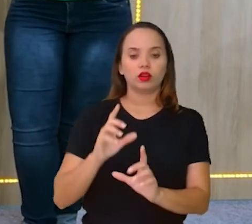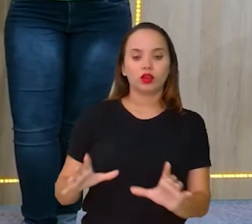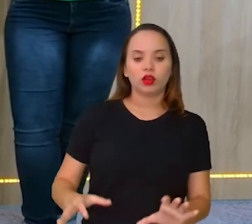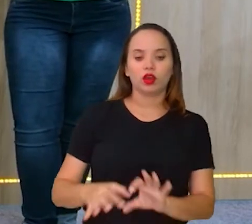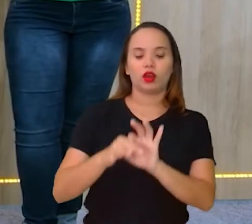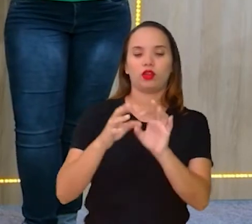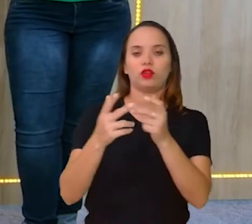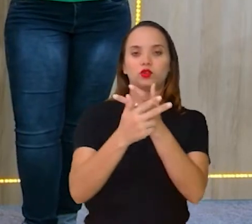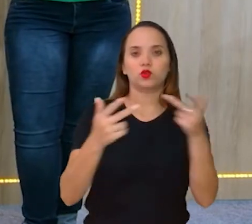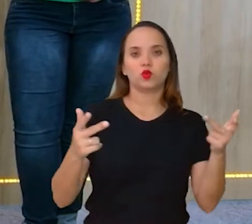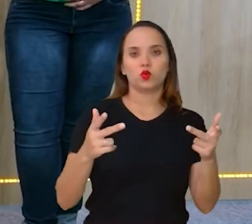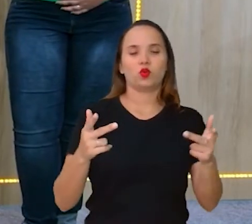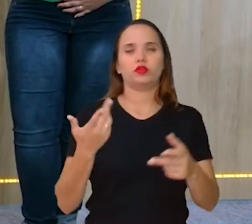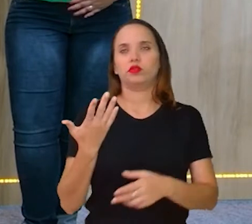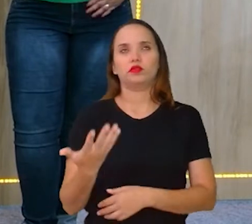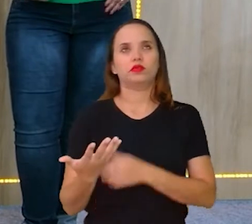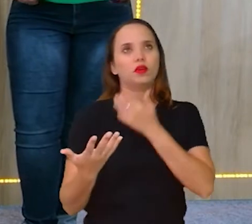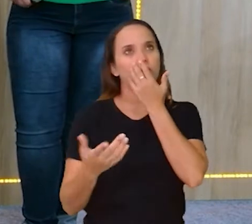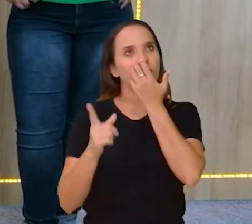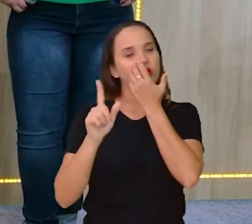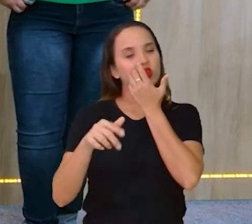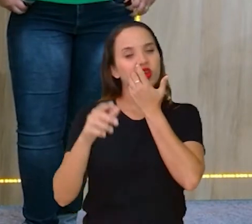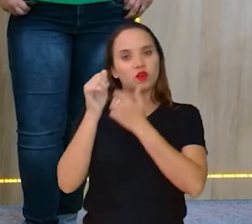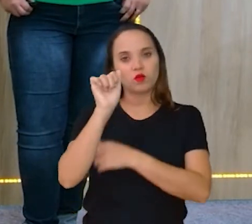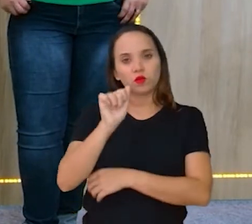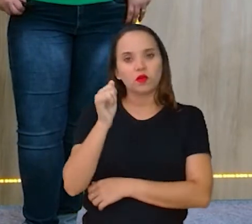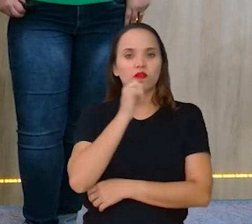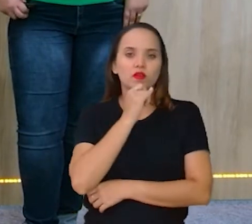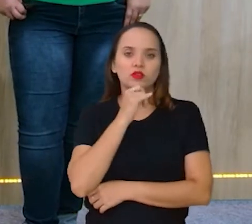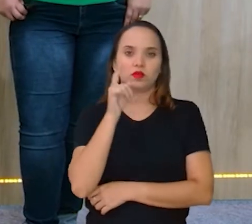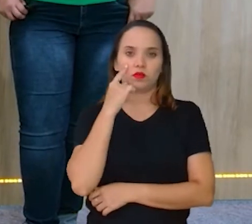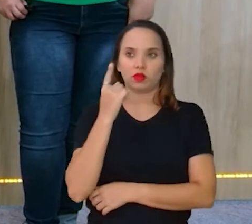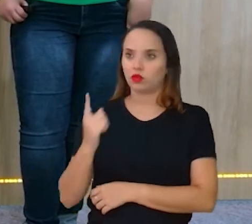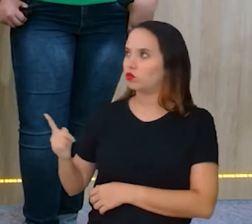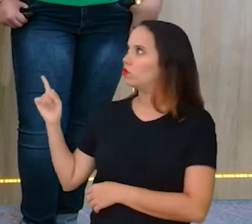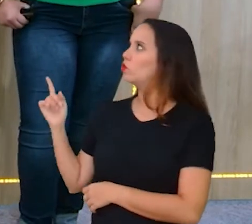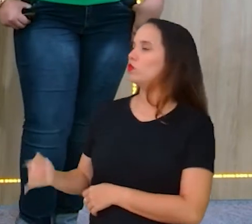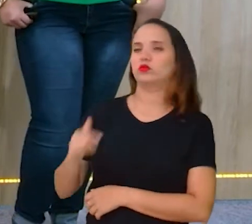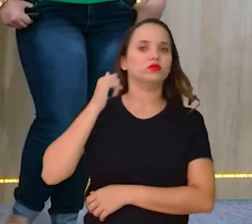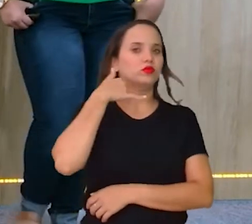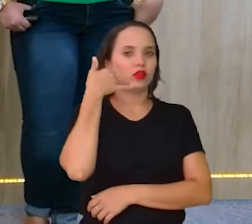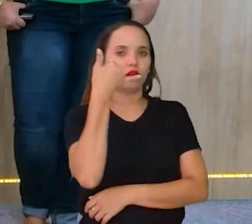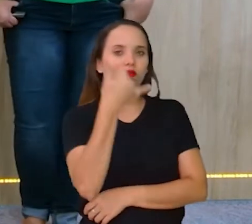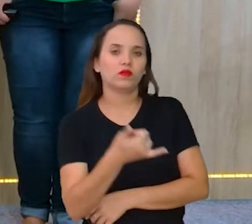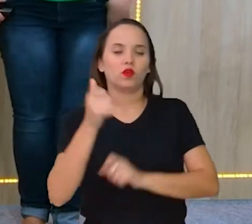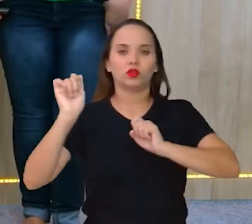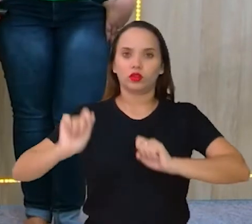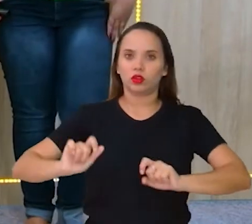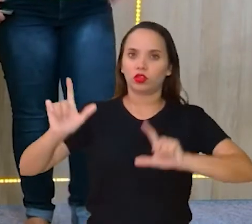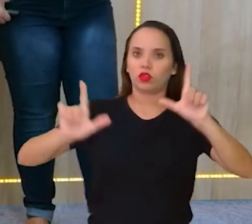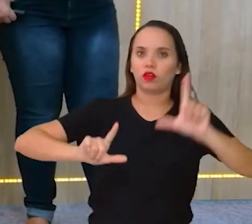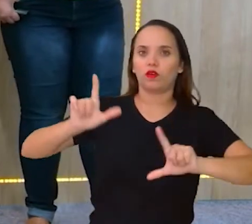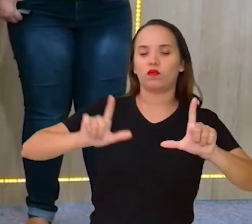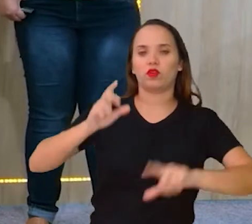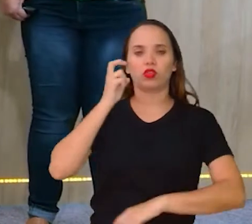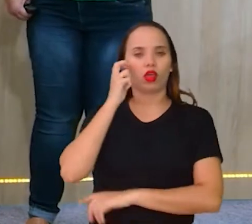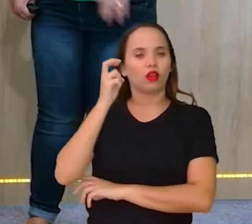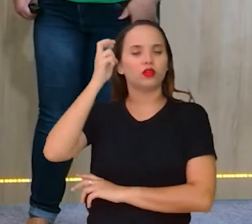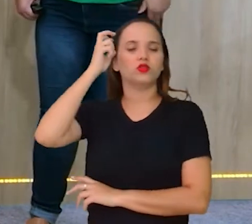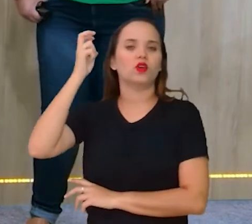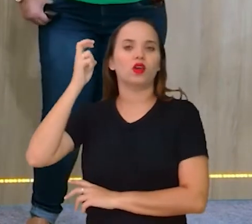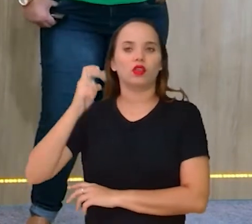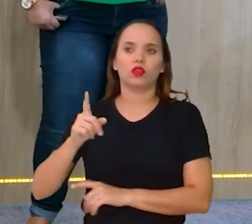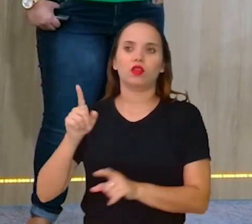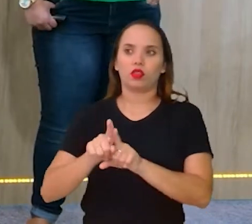usar como exemplo aí, né? O smartphone, a smart TV, os aplicativos. Eu lembro do dedo, né?